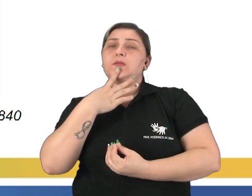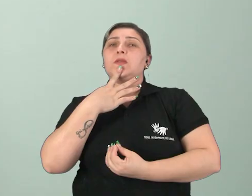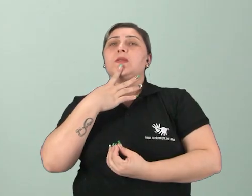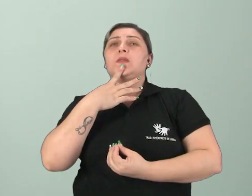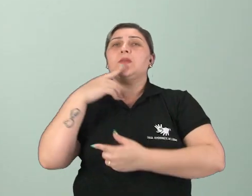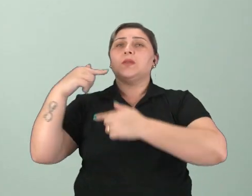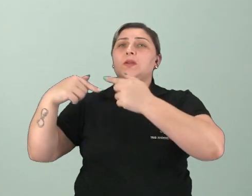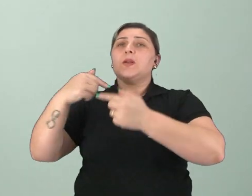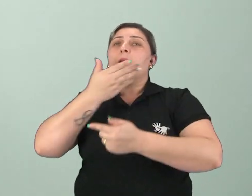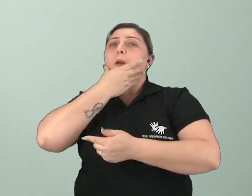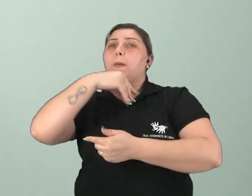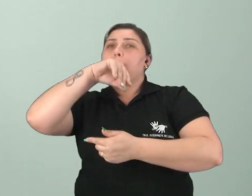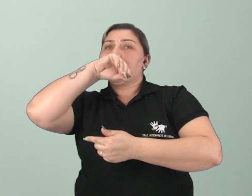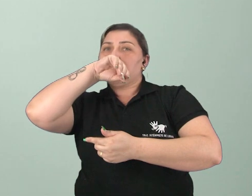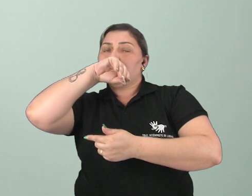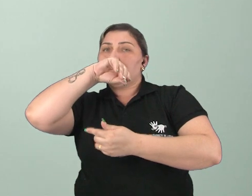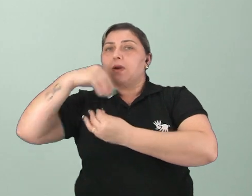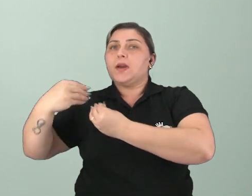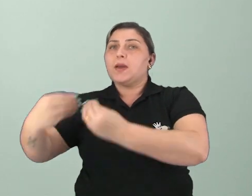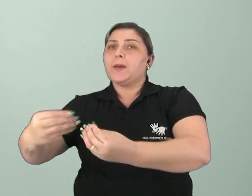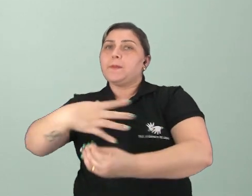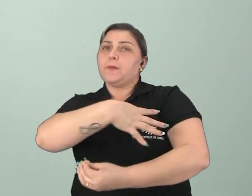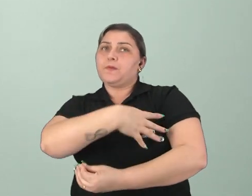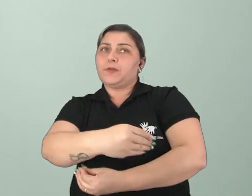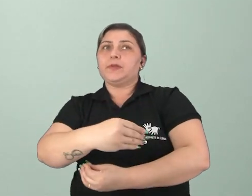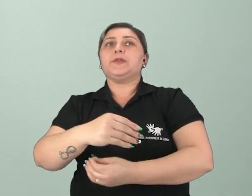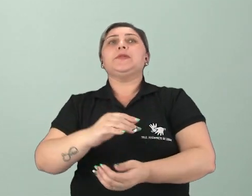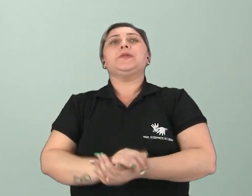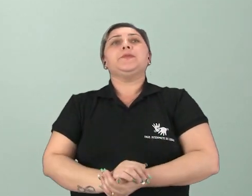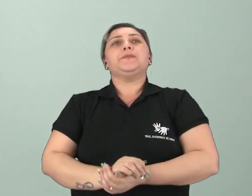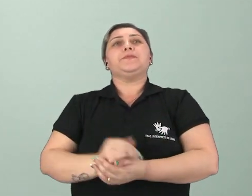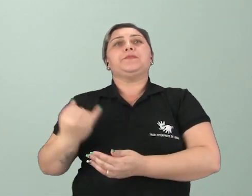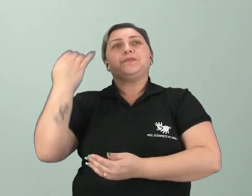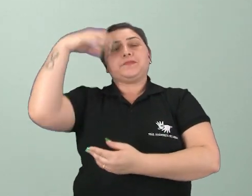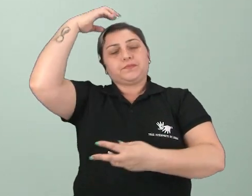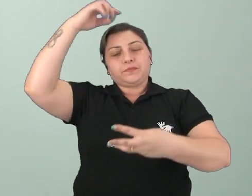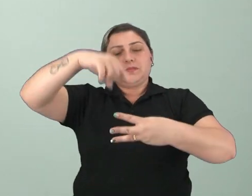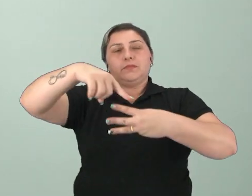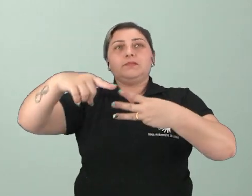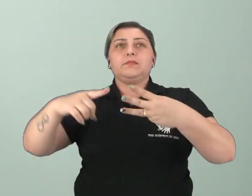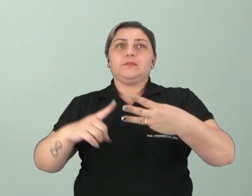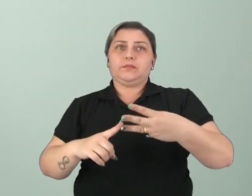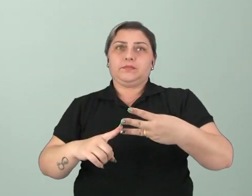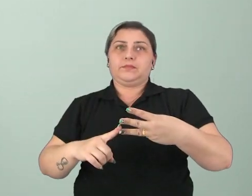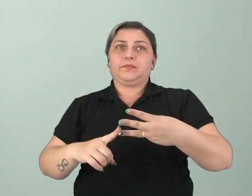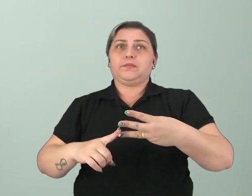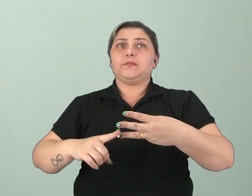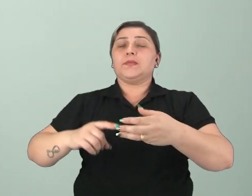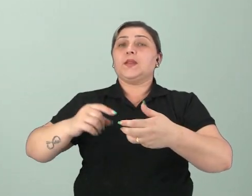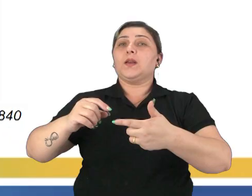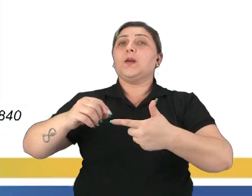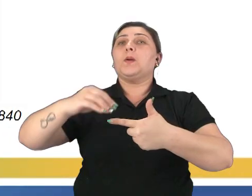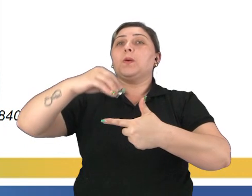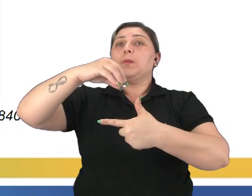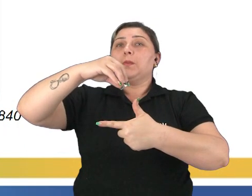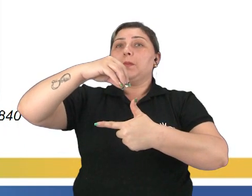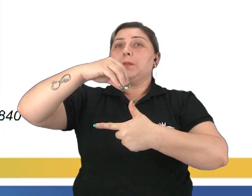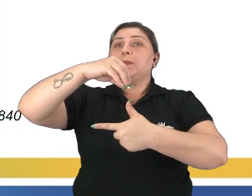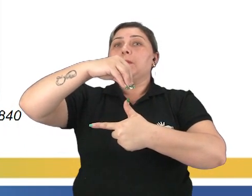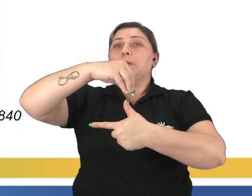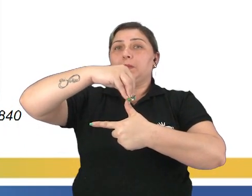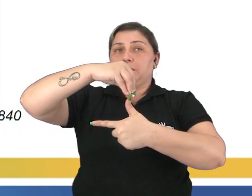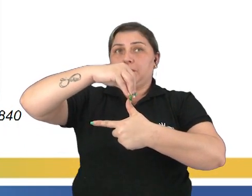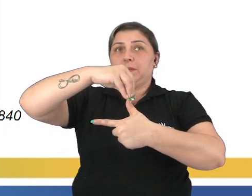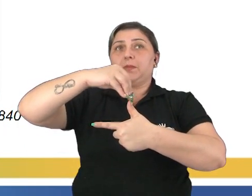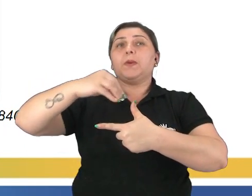onde o poder passa do pai para o filho. E aí, o período imperial do Brasil é dividido em três fases. O primeiro reinado, que é o reinado